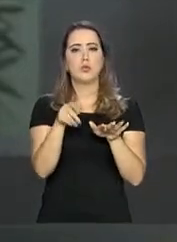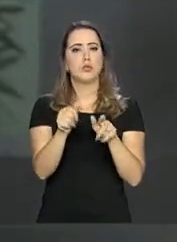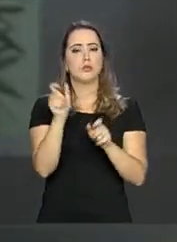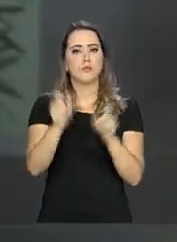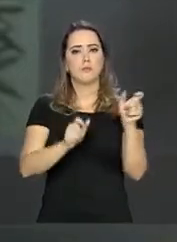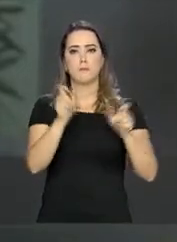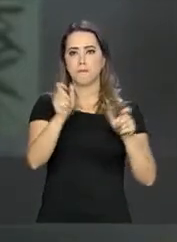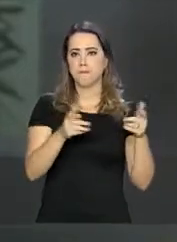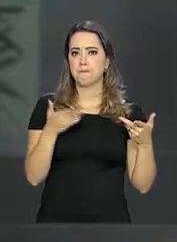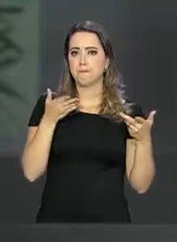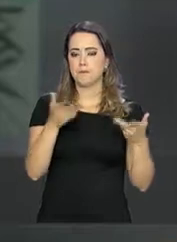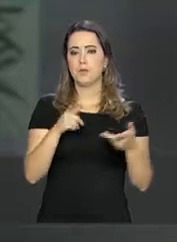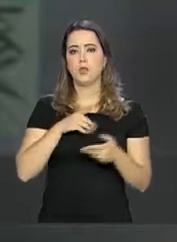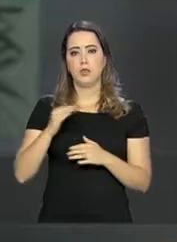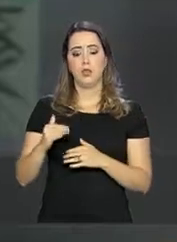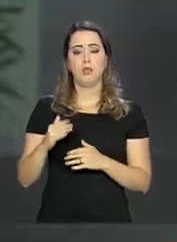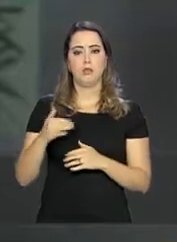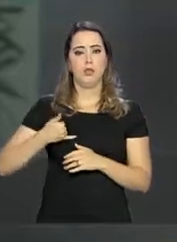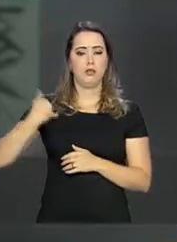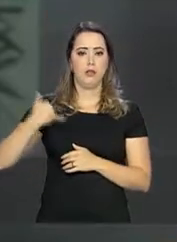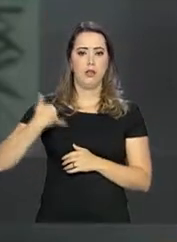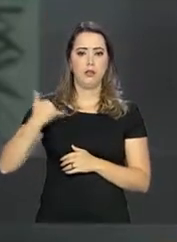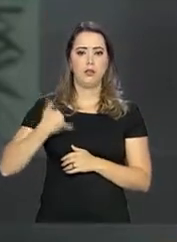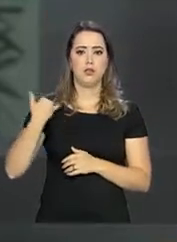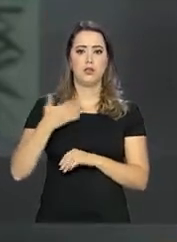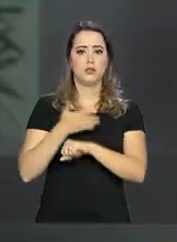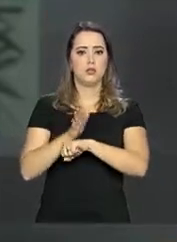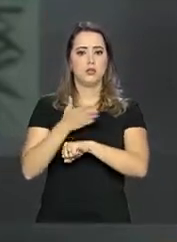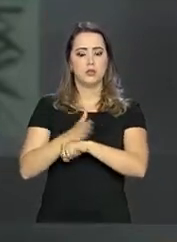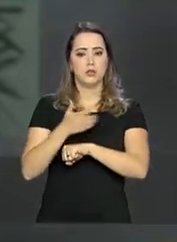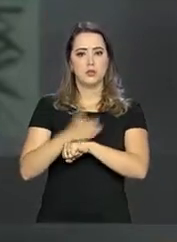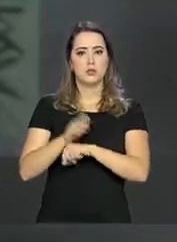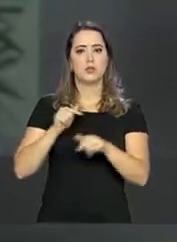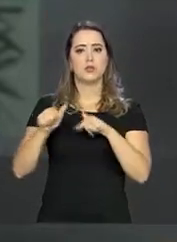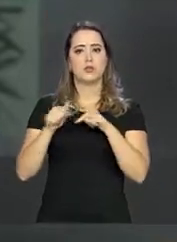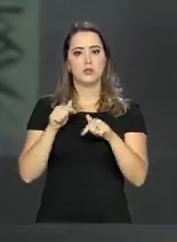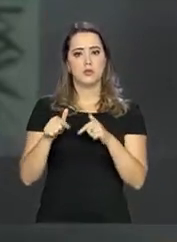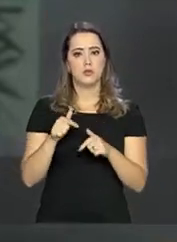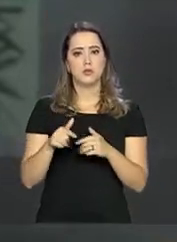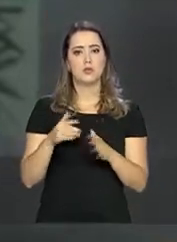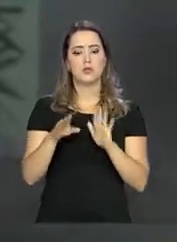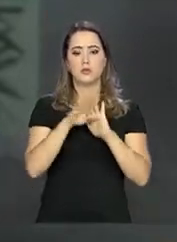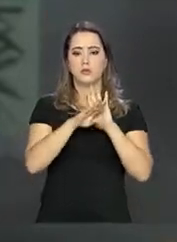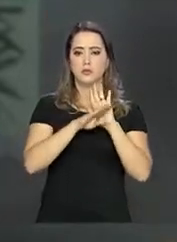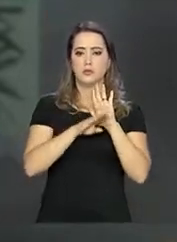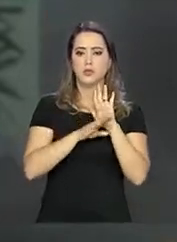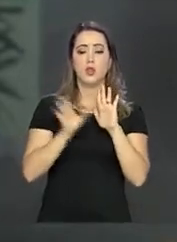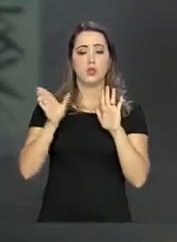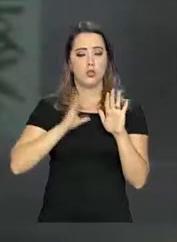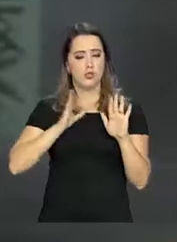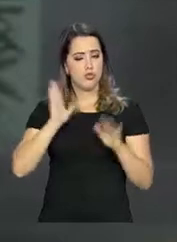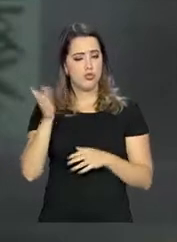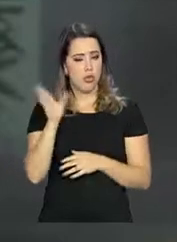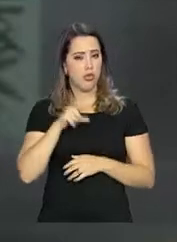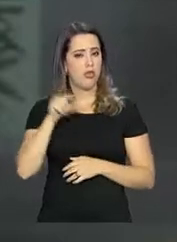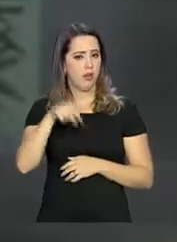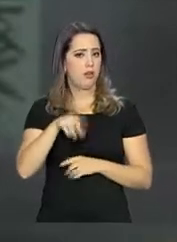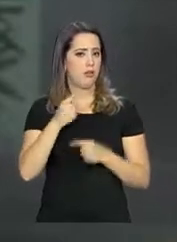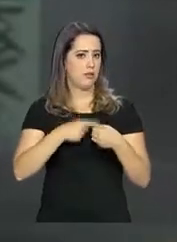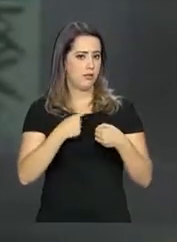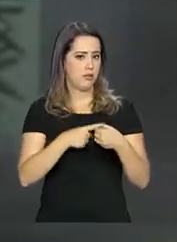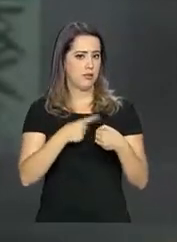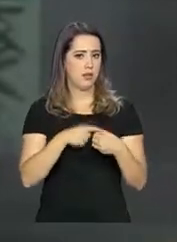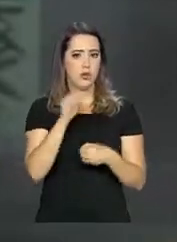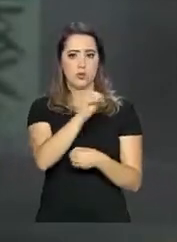os que têm idade para formação de trabalho nos projetos que nós já temos aqui no município e que